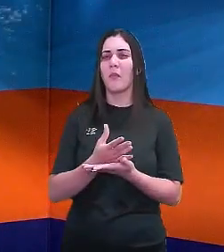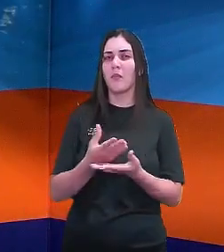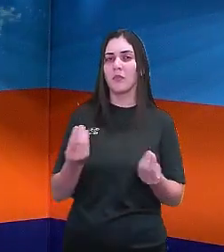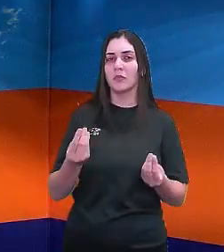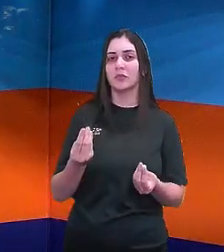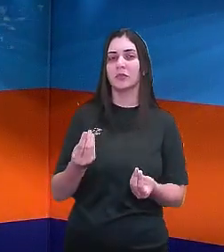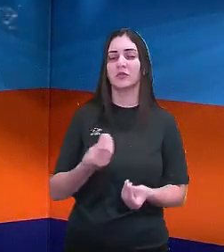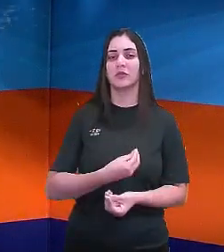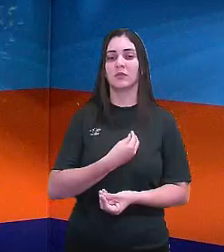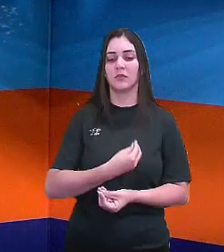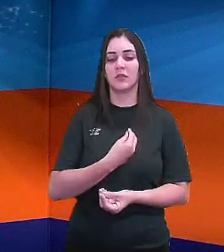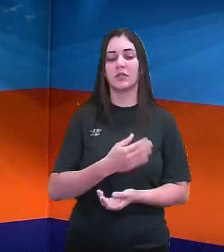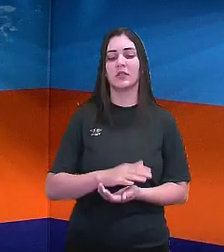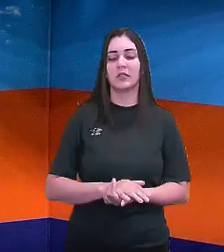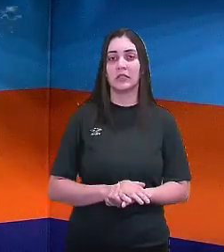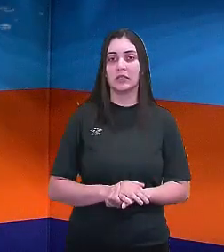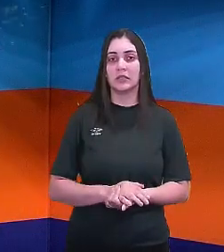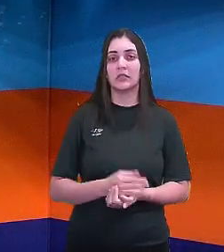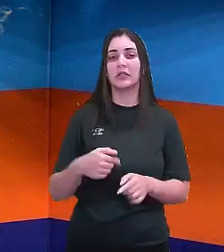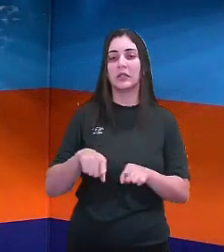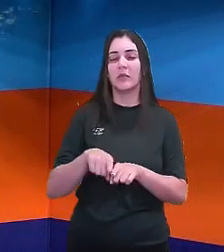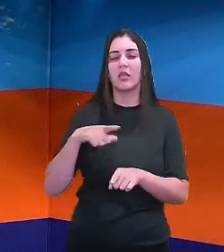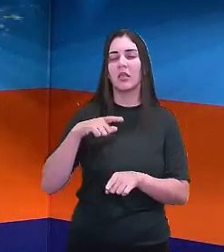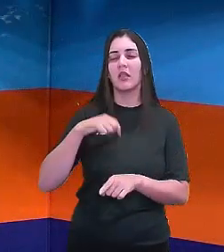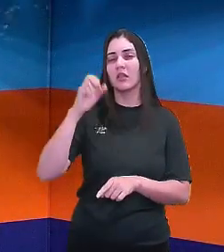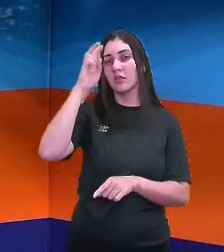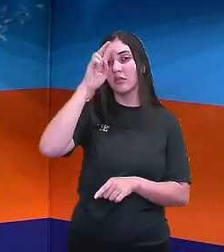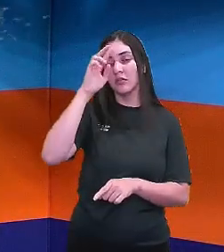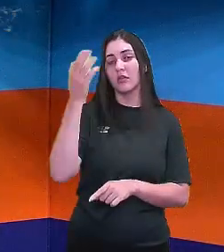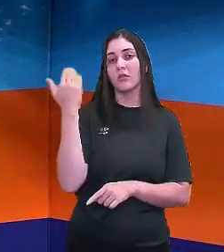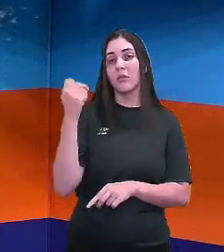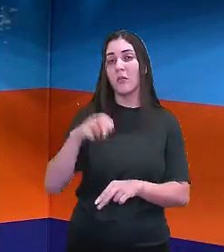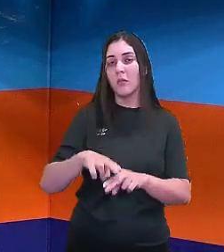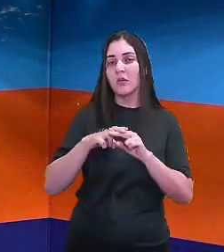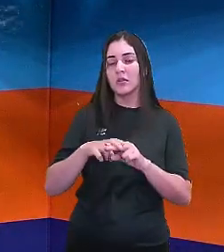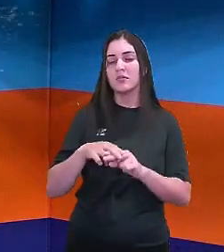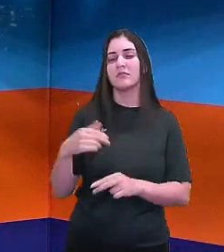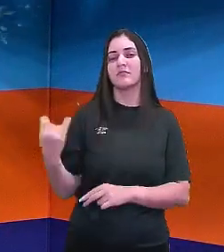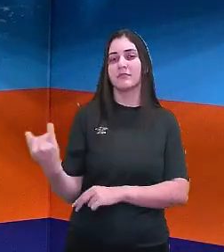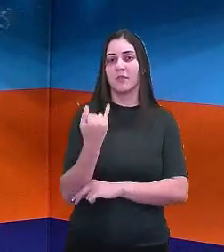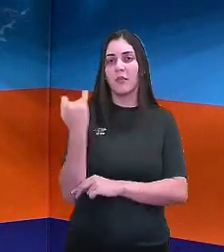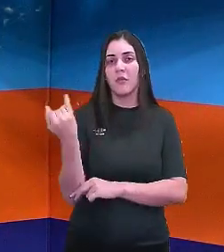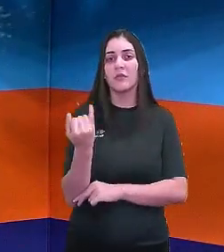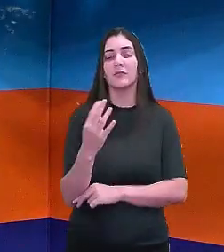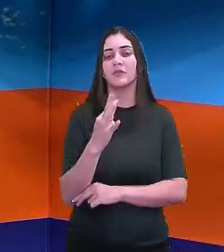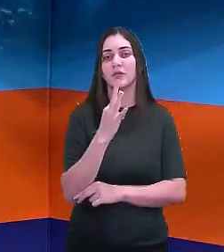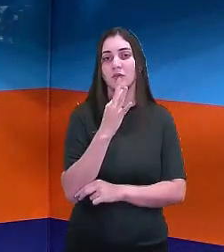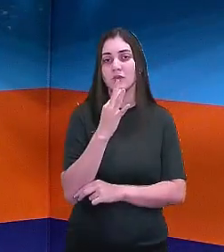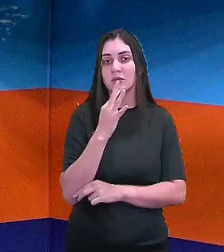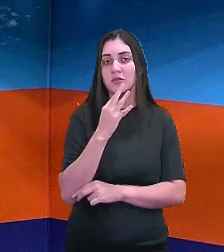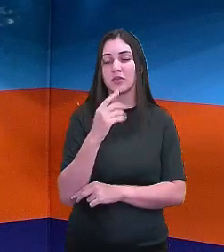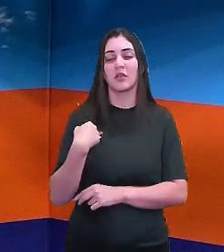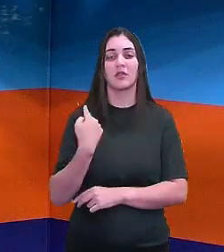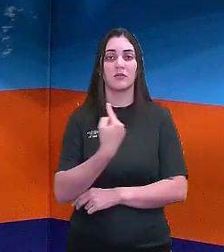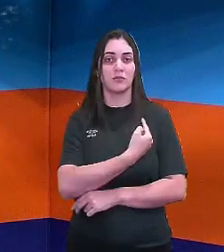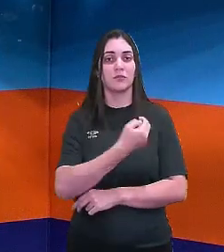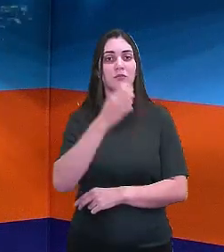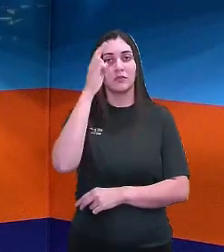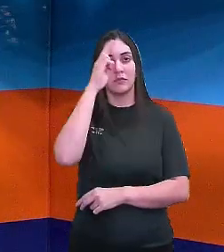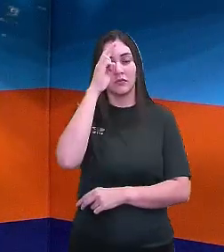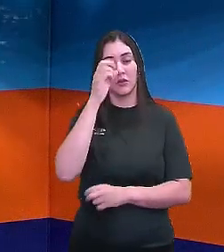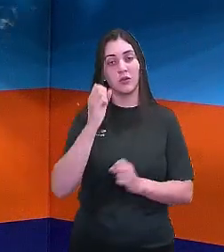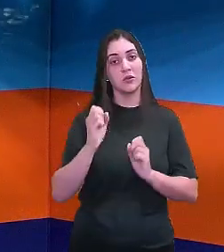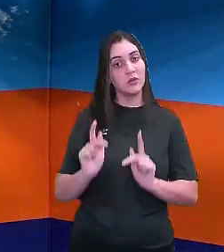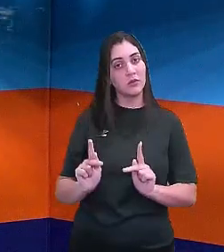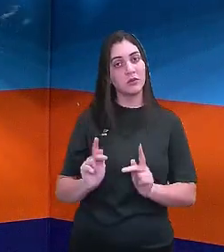presente está carregado do nosso passado. Então, por isso a importância da gente conhecer a nossa história. Está bem?